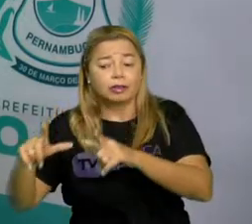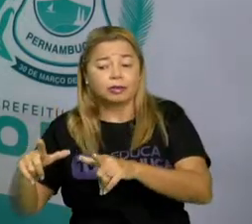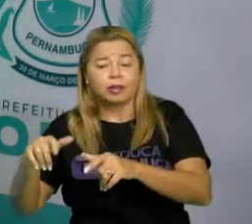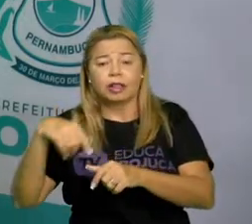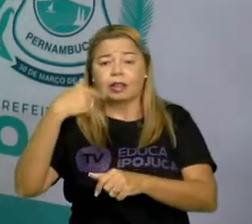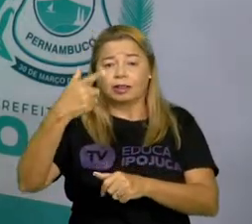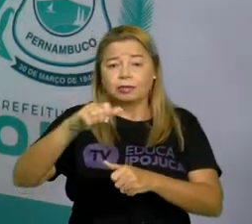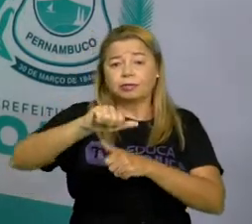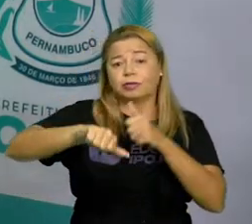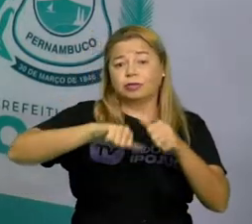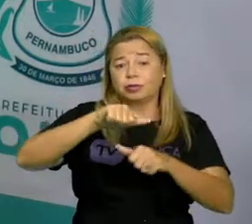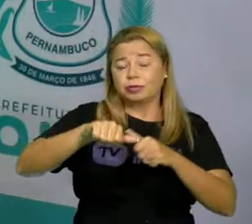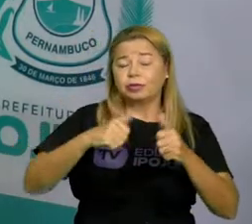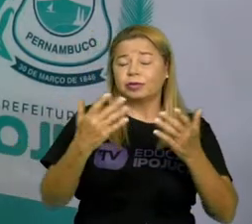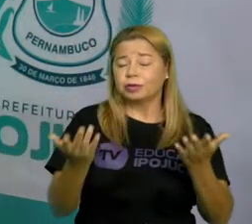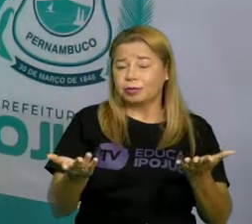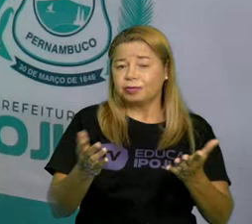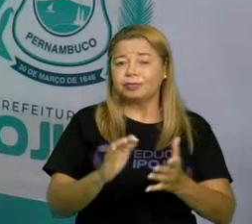tá certo?